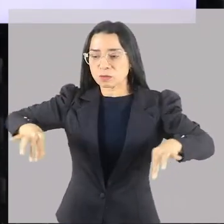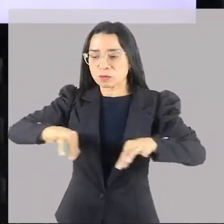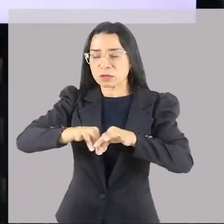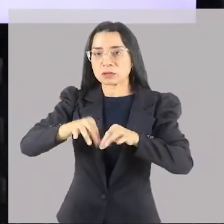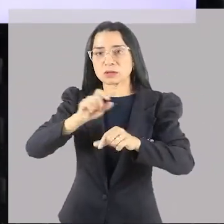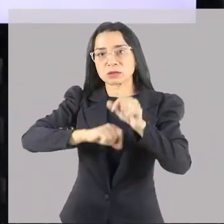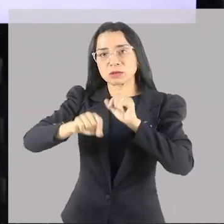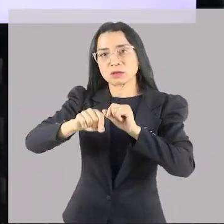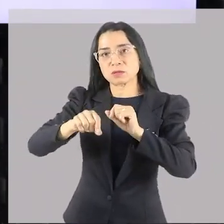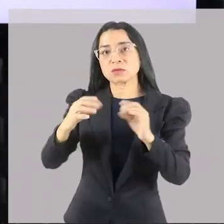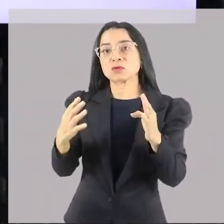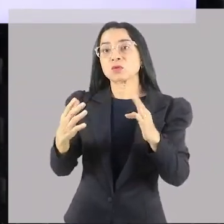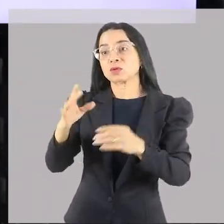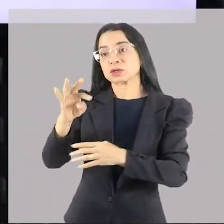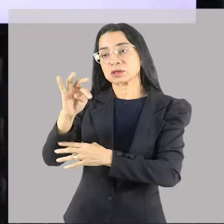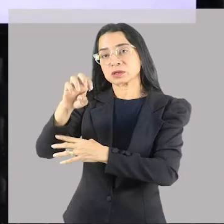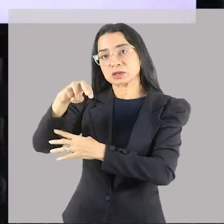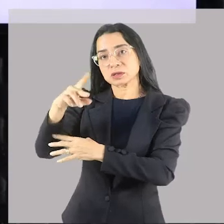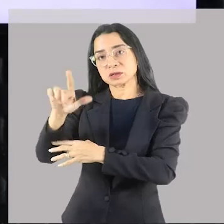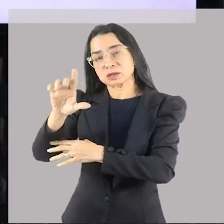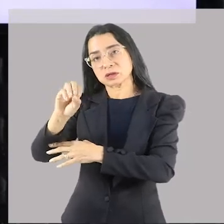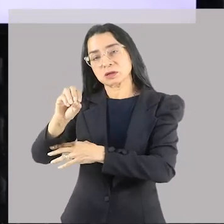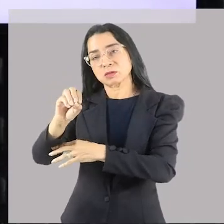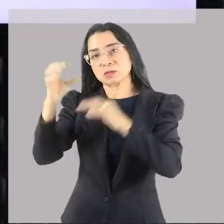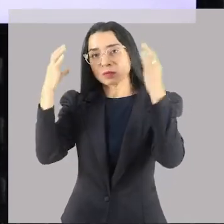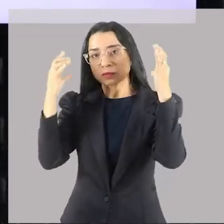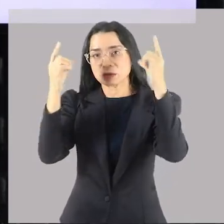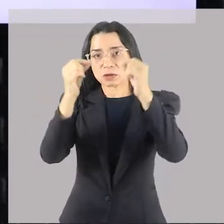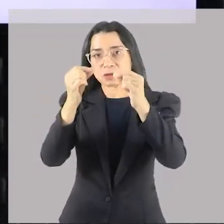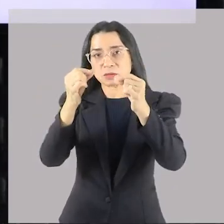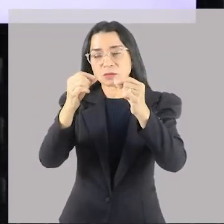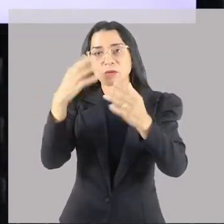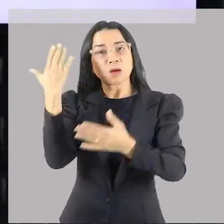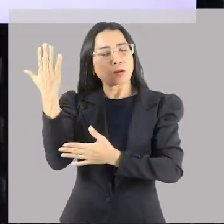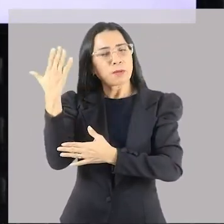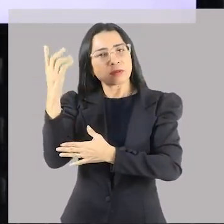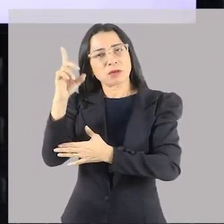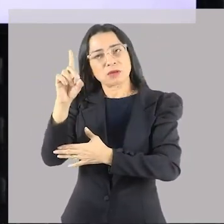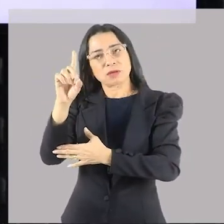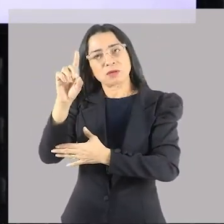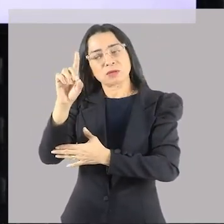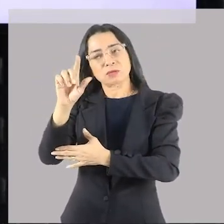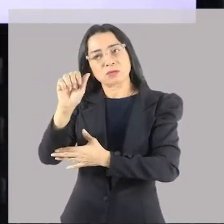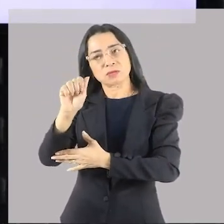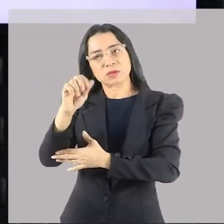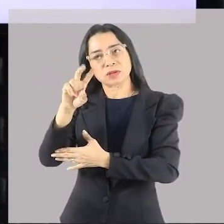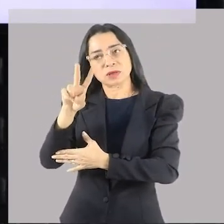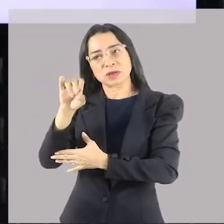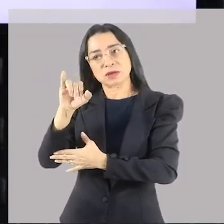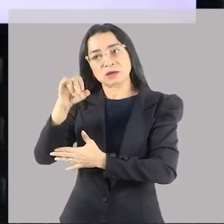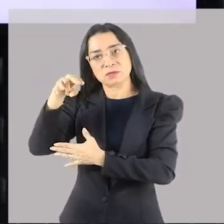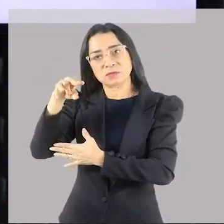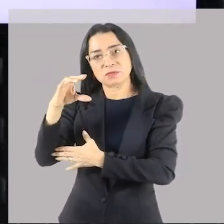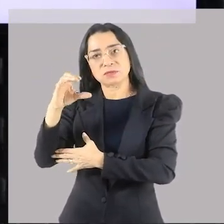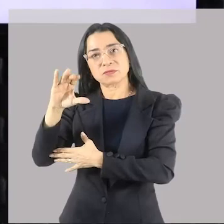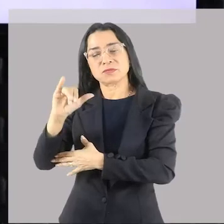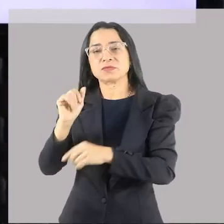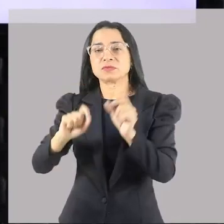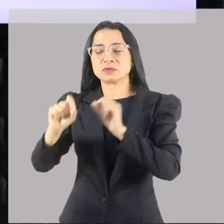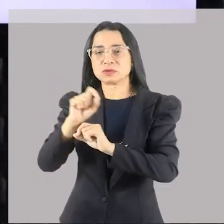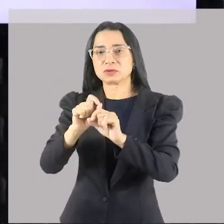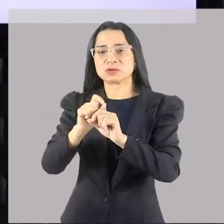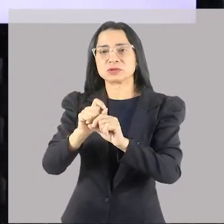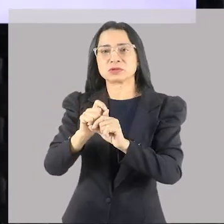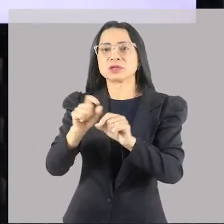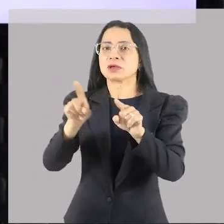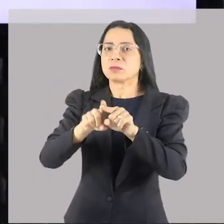20, muito tempo depois, pegou as mesmas medidas e fez um retângulo e colocou a Mona Lisa. Menino, o que não falta são relações a partir